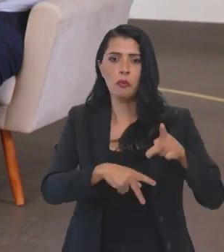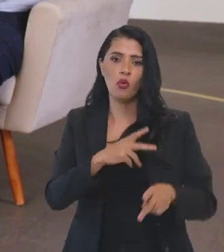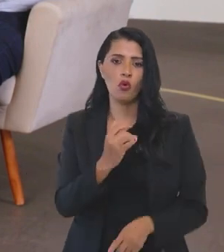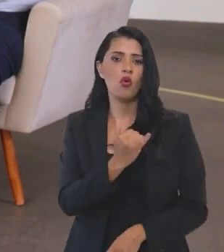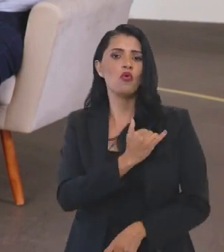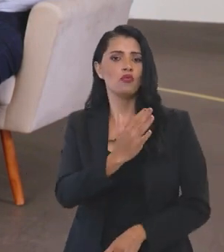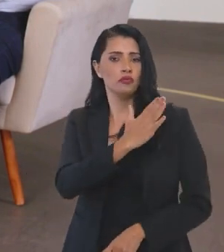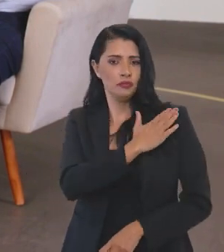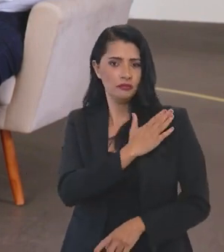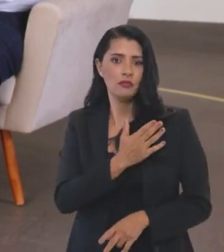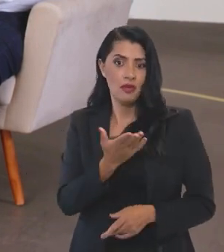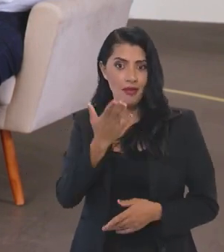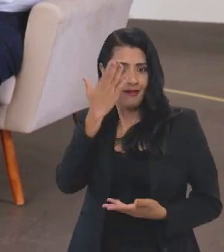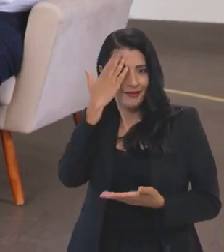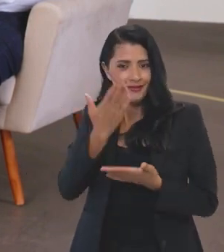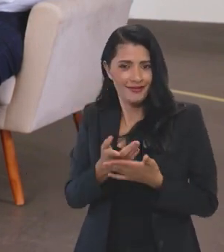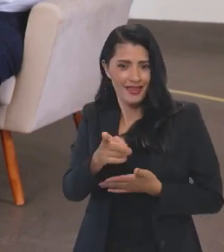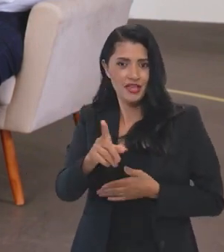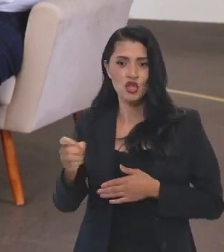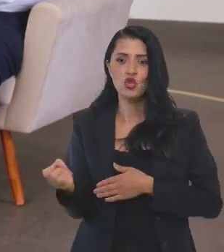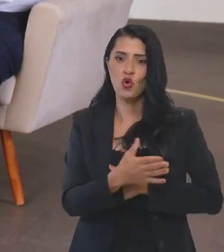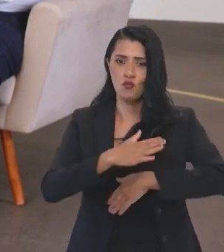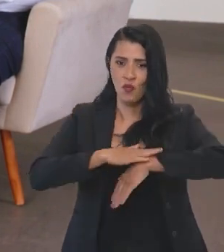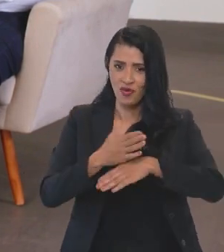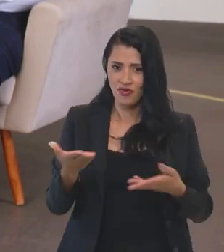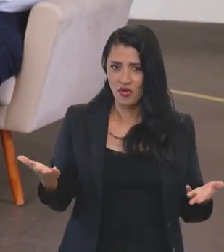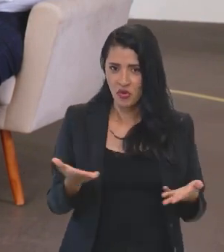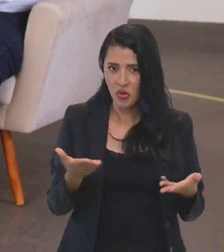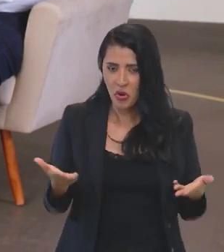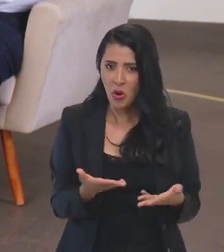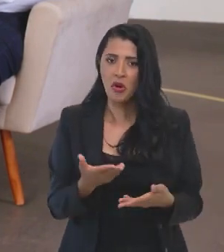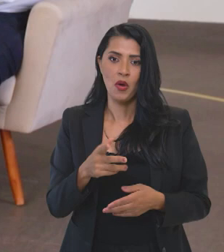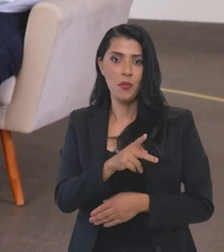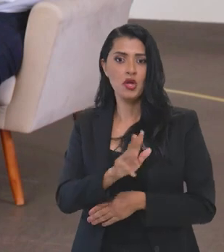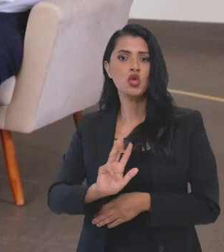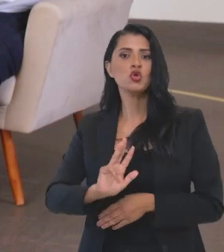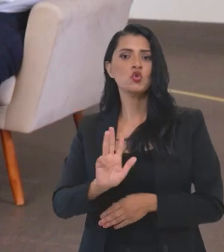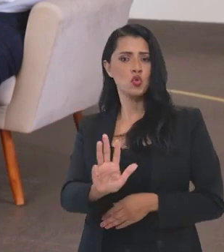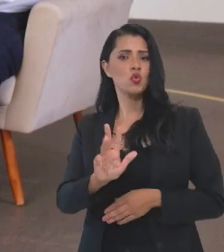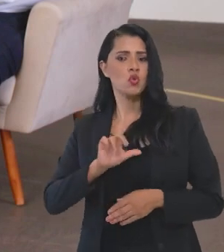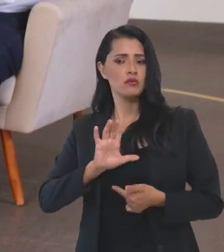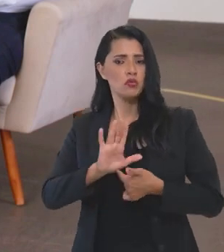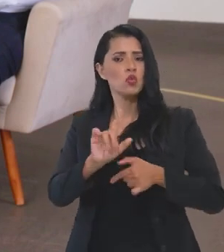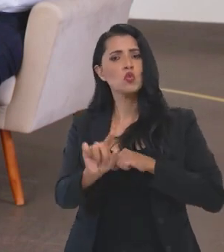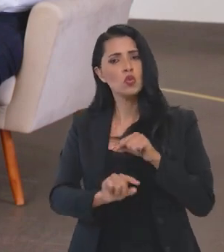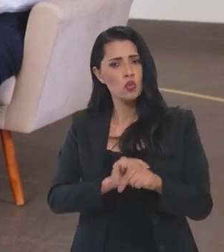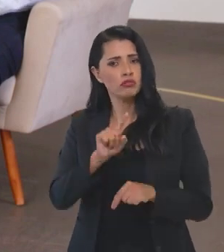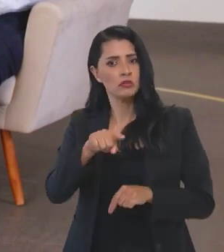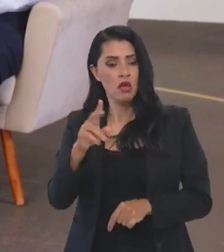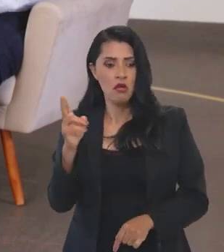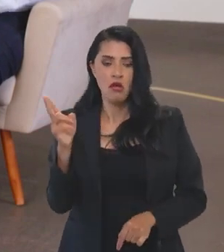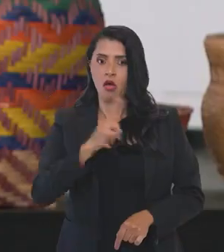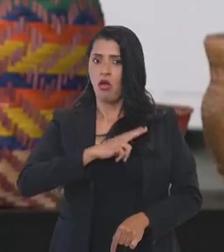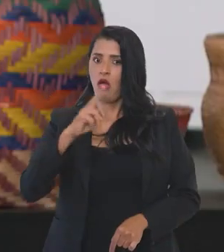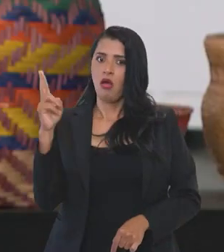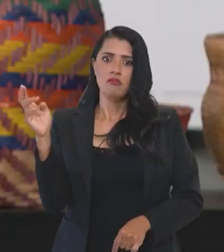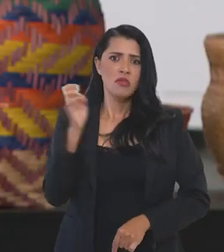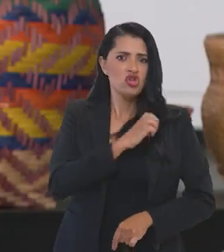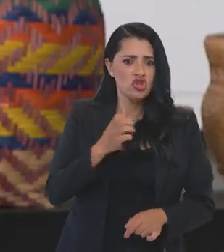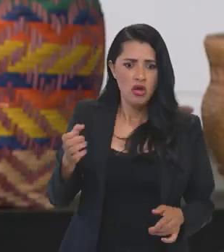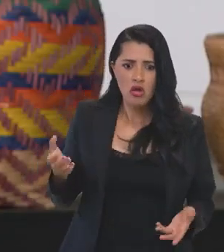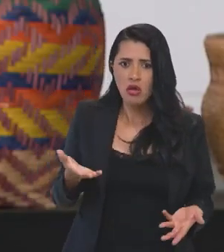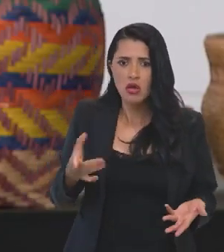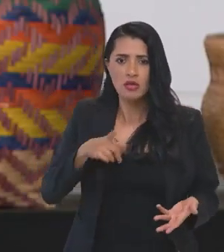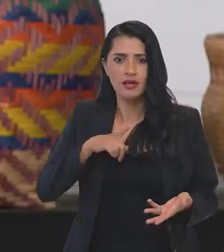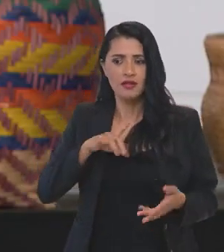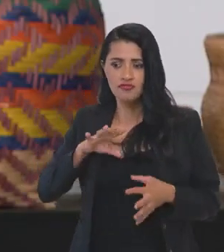graças, digamos assim, a essa nova gestão da Novo Momento País, o presidente Lula coloca como emergência